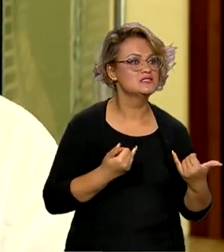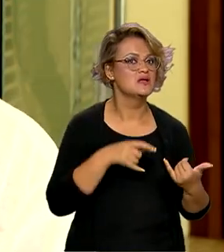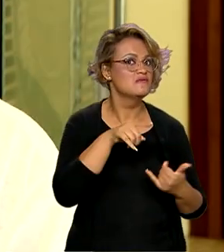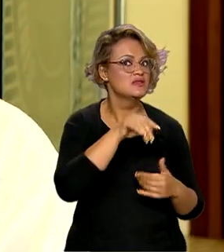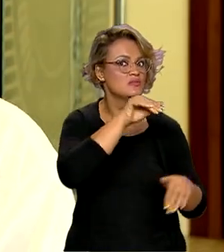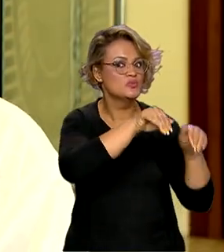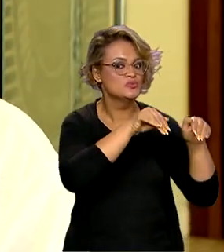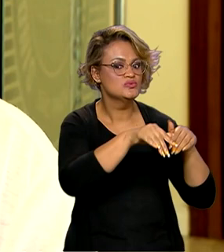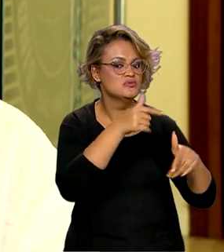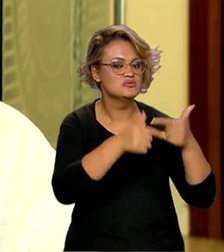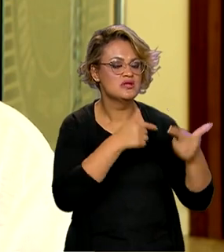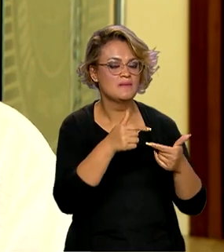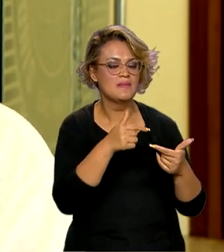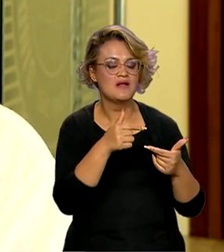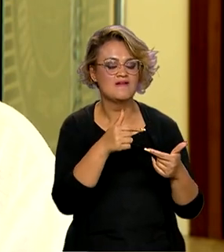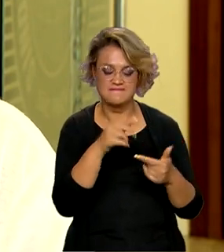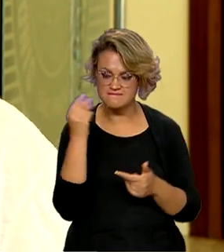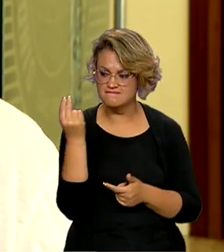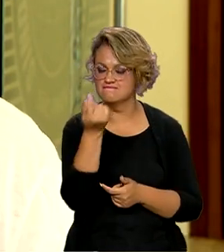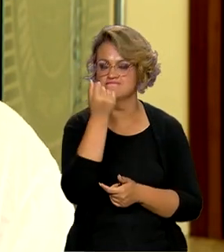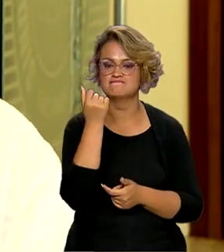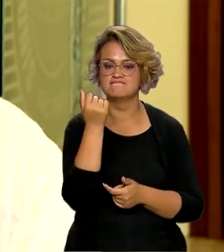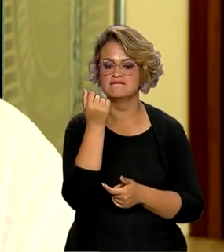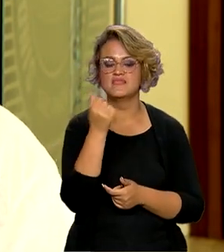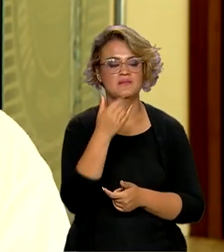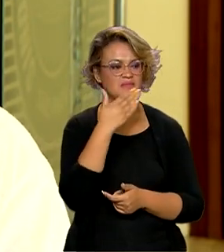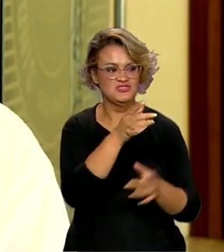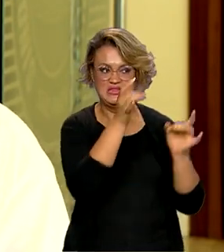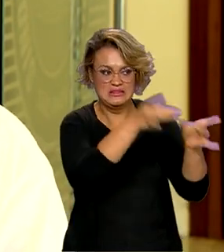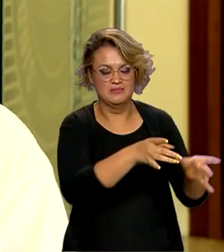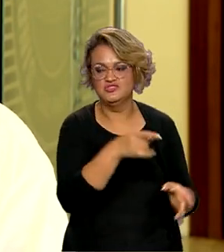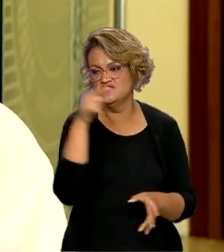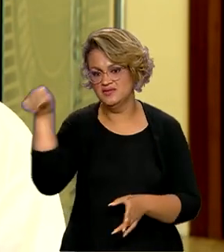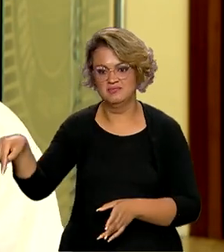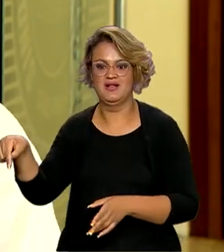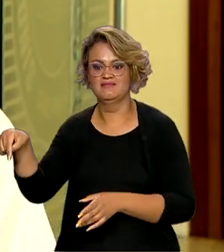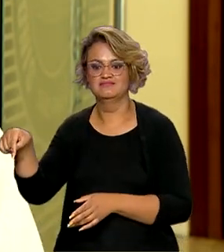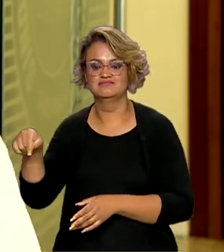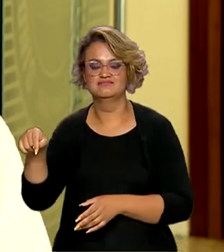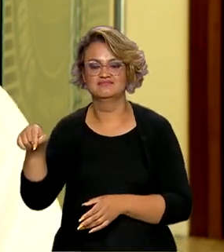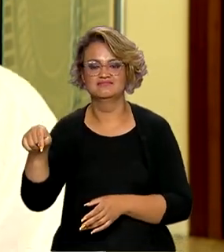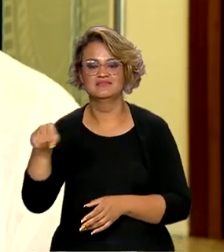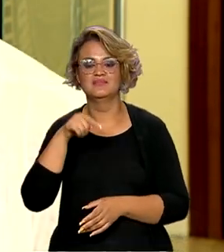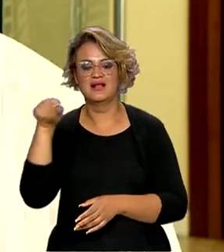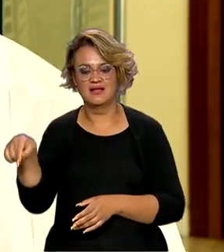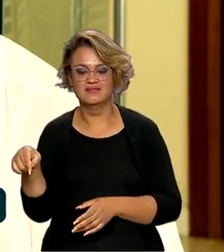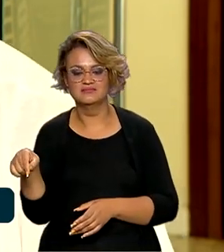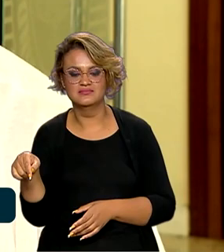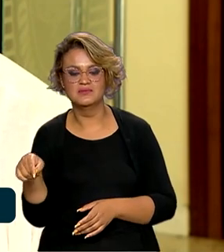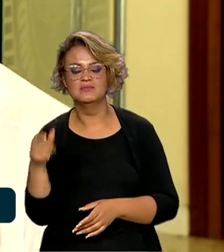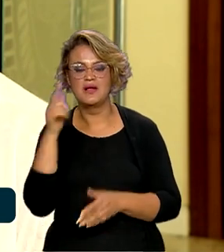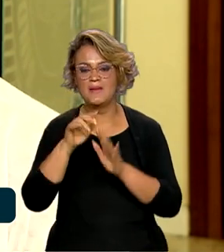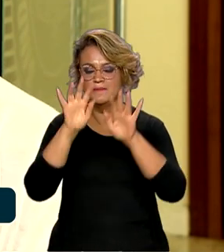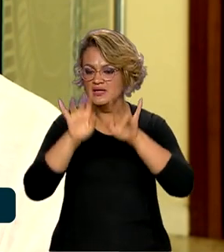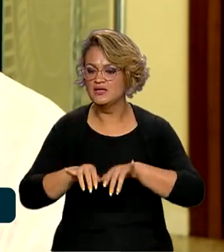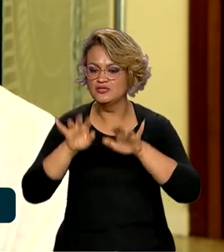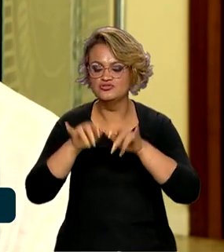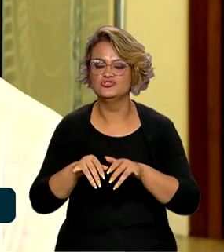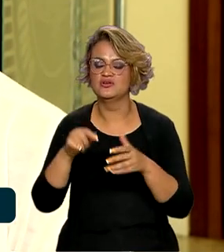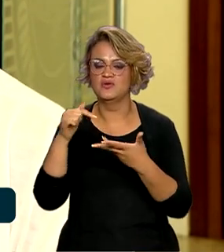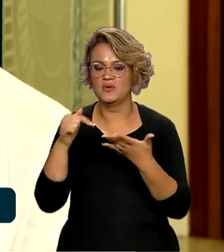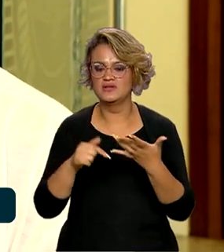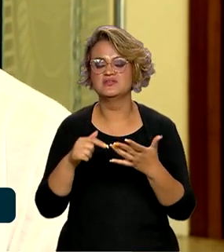mutirão aqui, foi onde eu peguei, pedi as contas e vim para cá fazer a... preencher ficha, né?